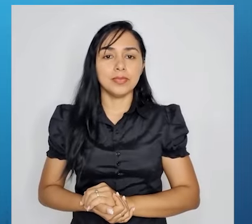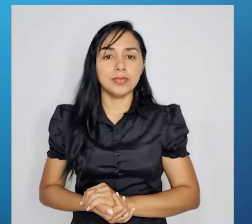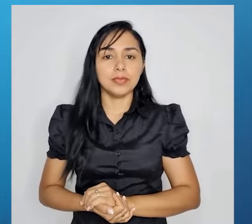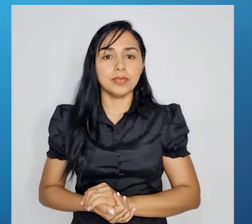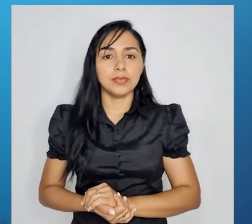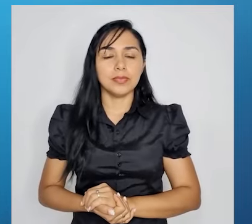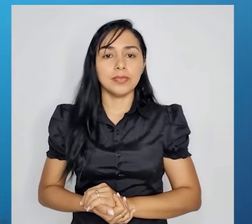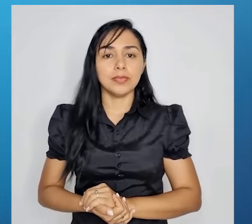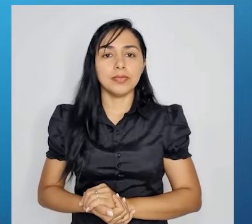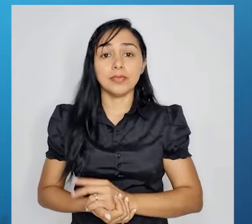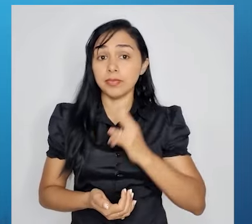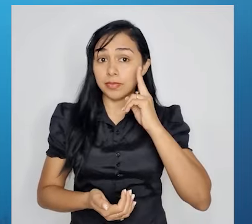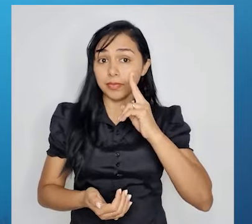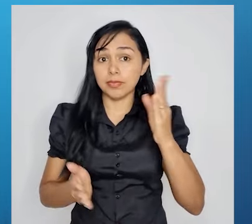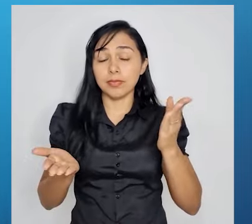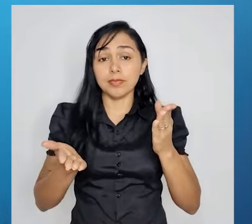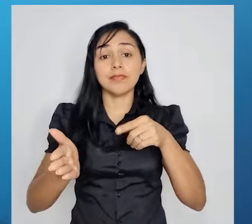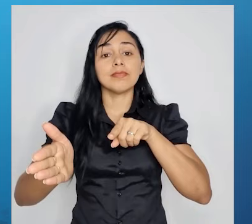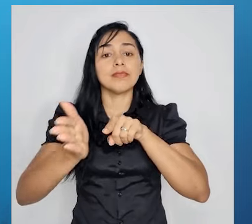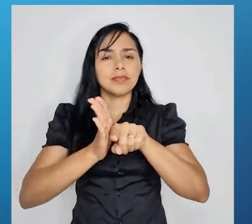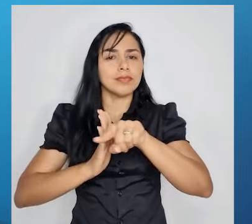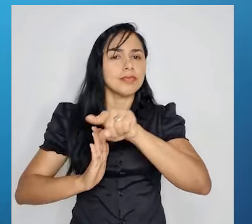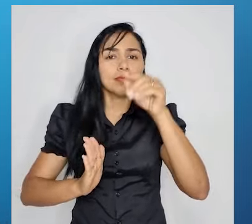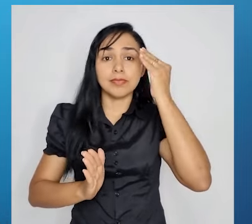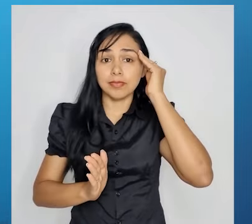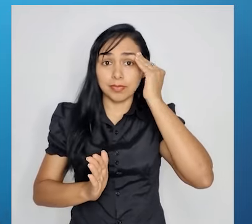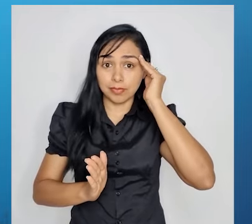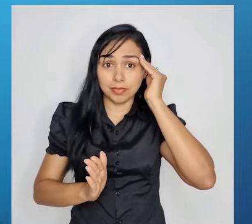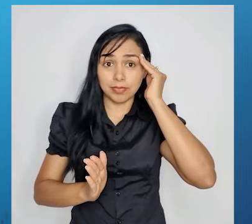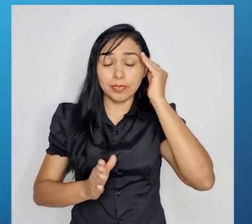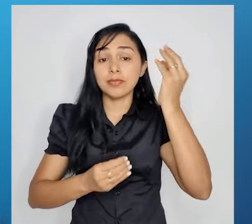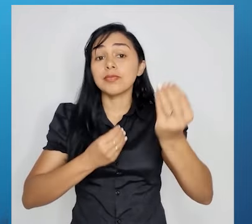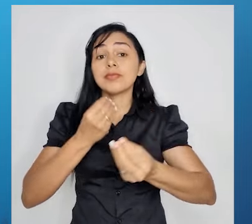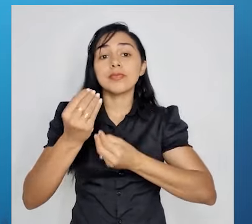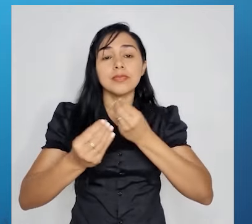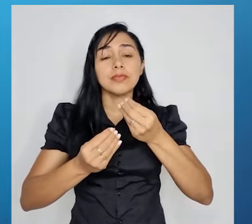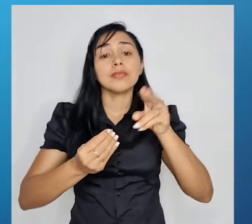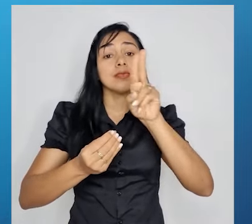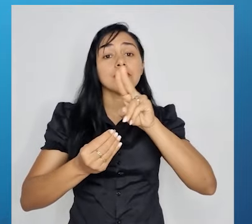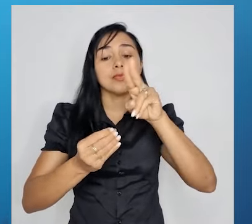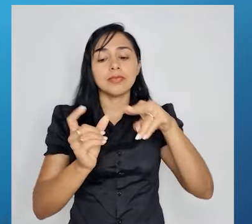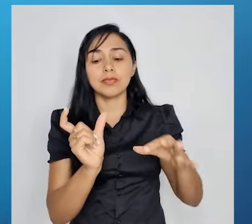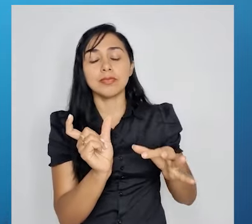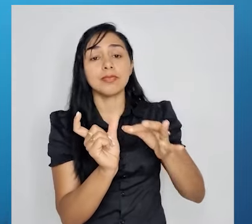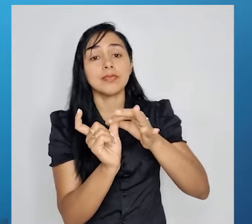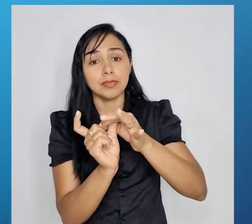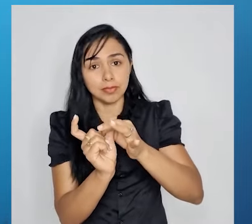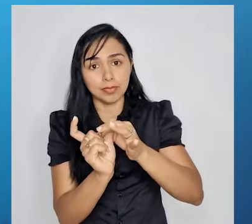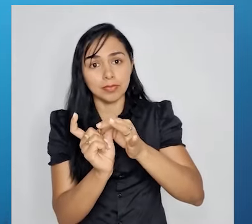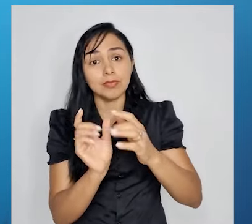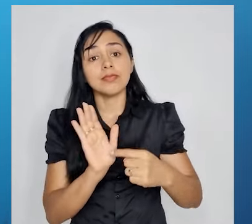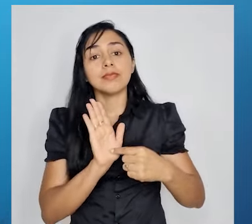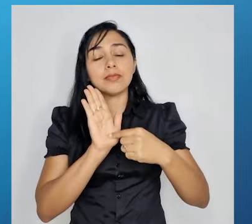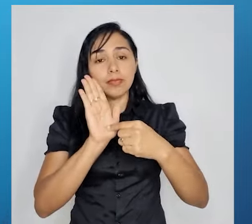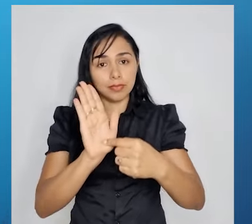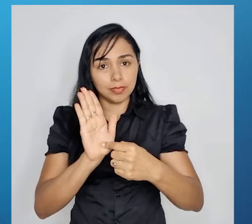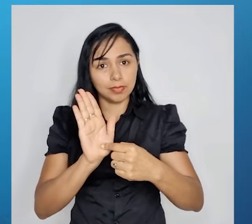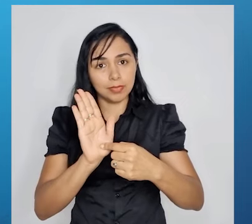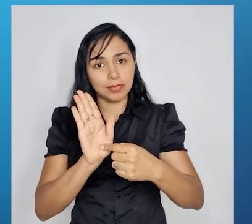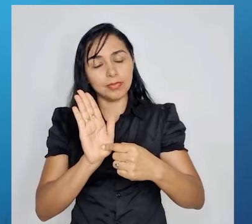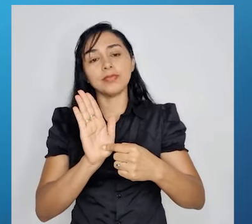Veja essa questão para você entender como que as conjunções são apresentadas e